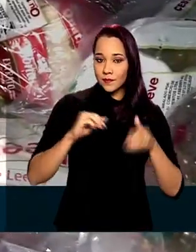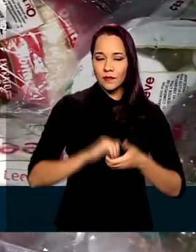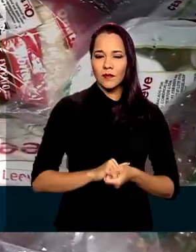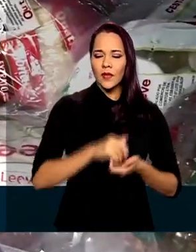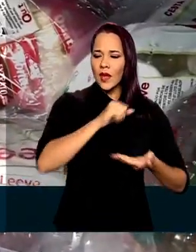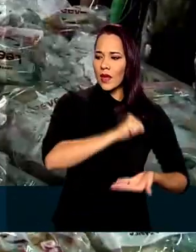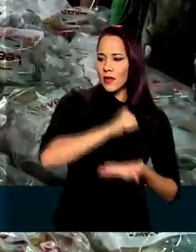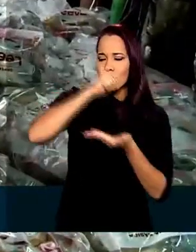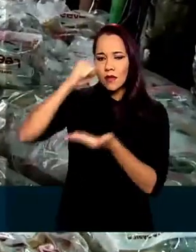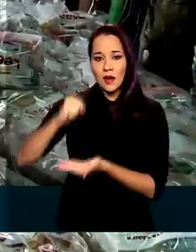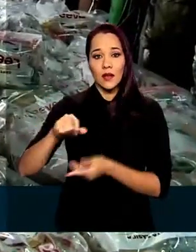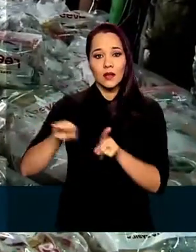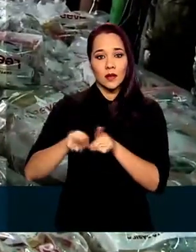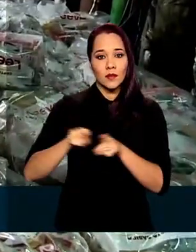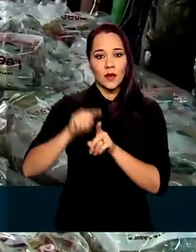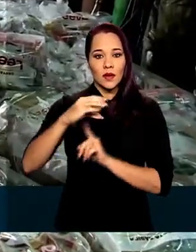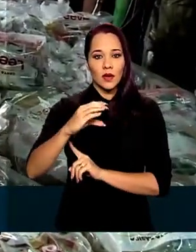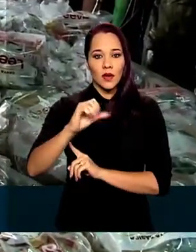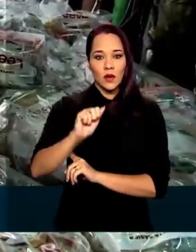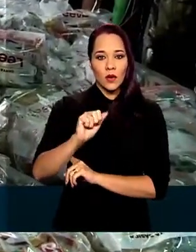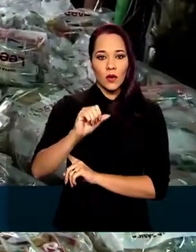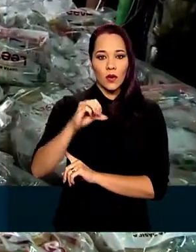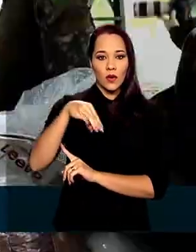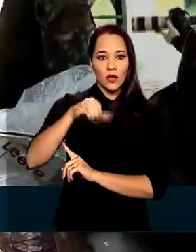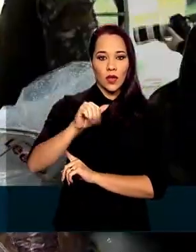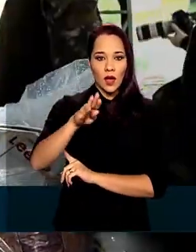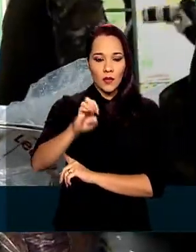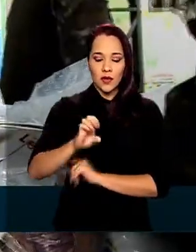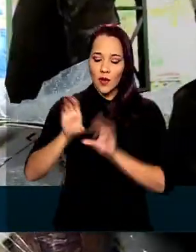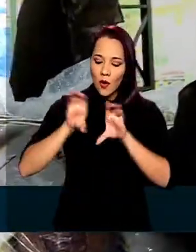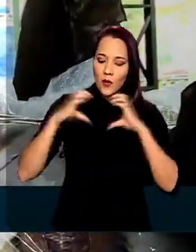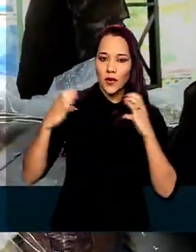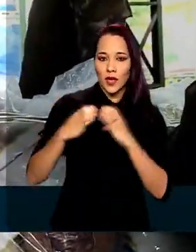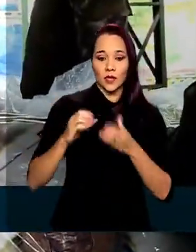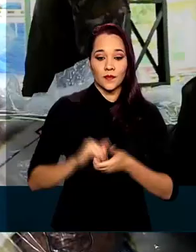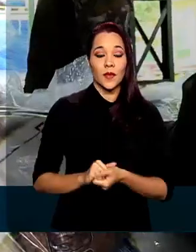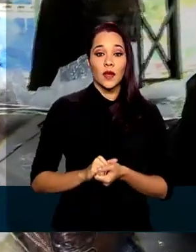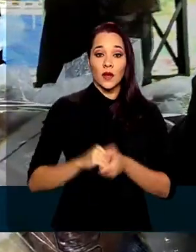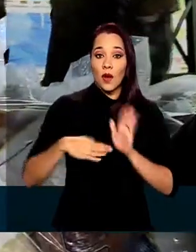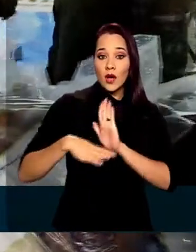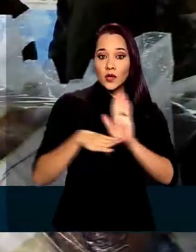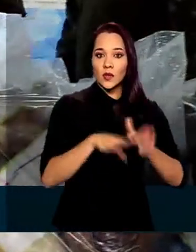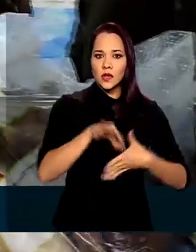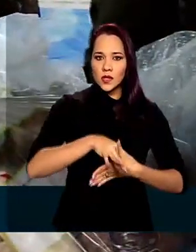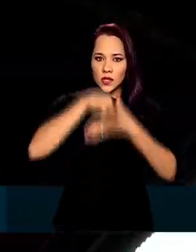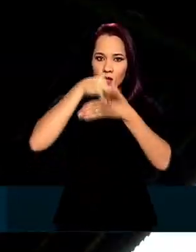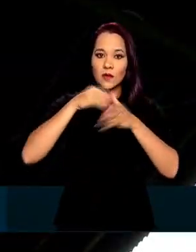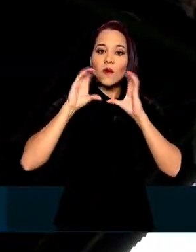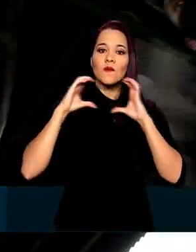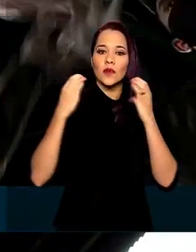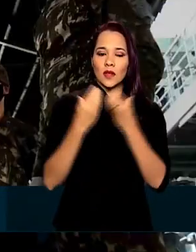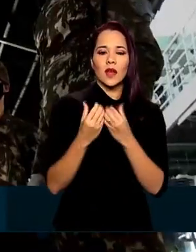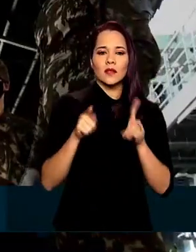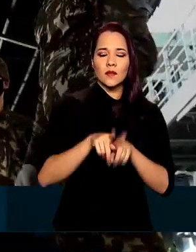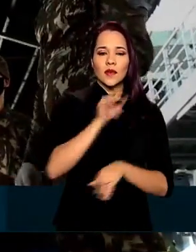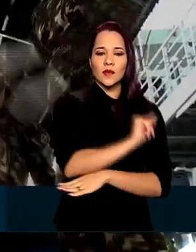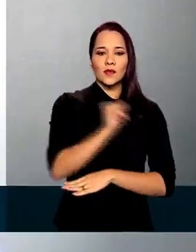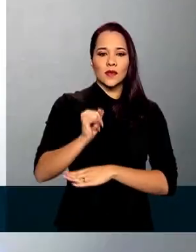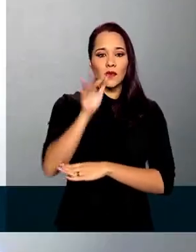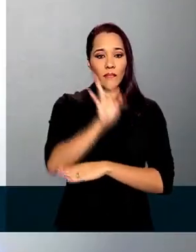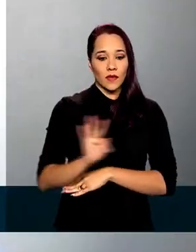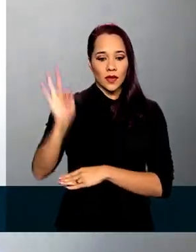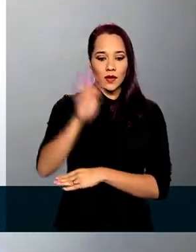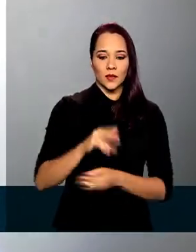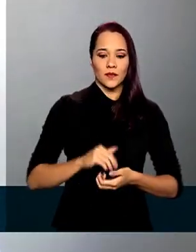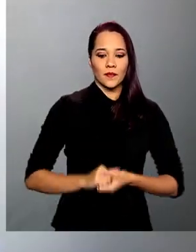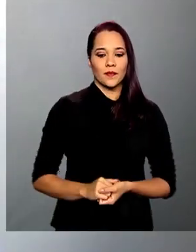entregues também pela Conab nas comunidades, com a ajuda de líderes comunitários e de instituições federais.